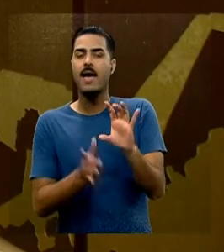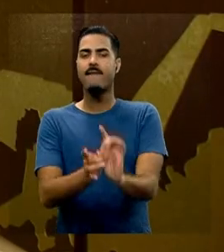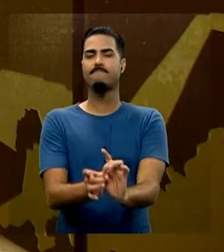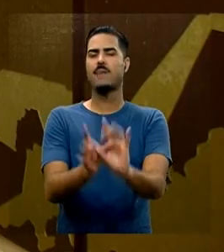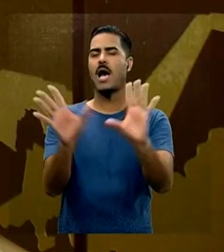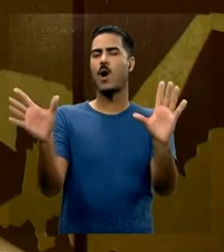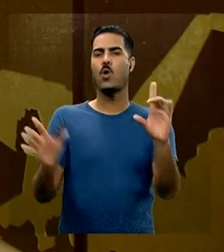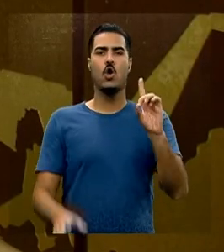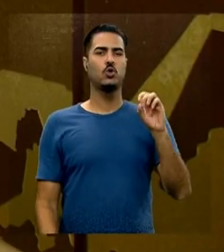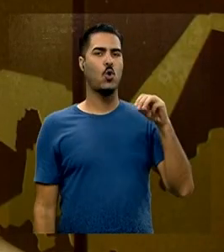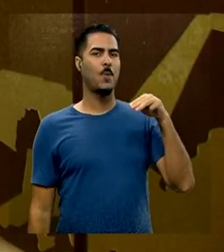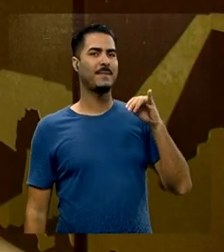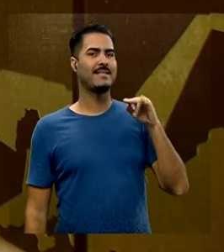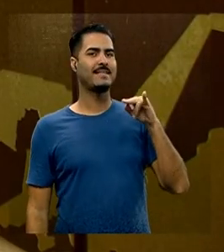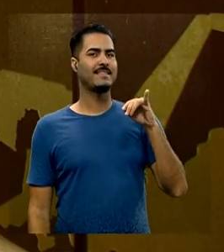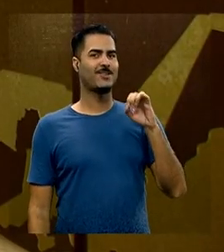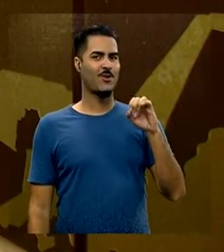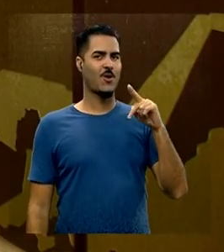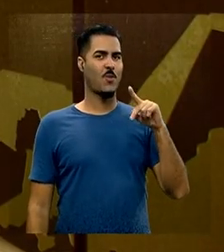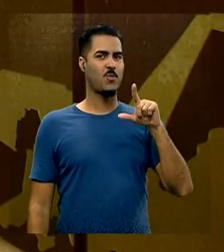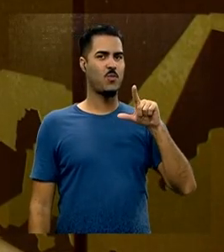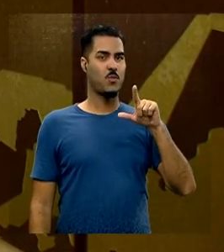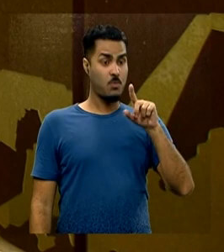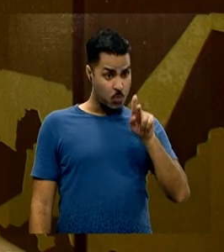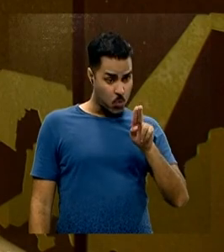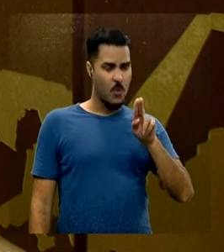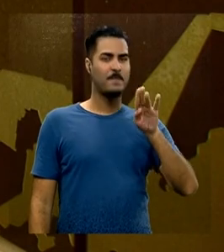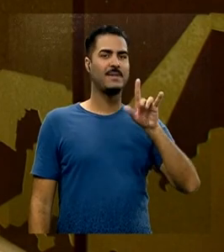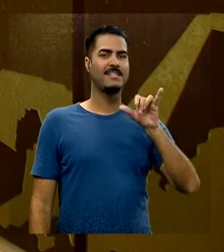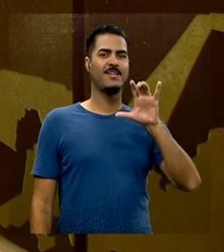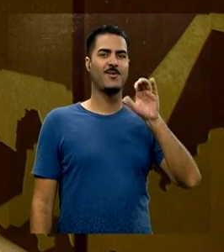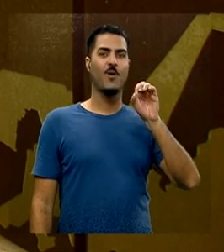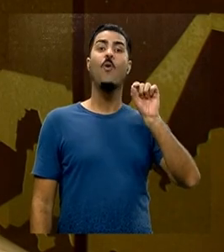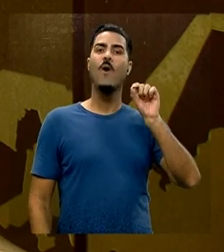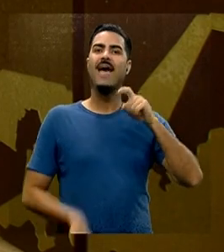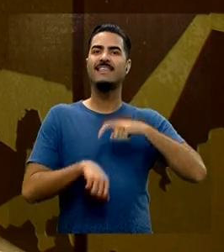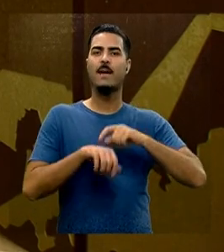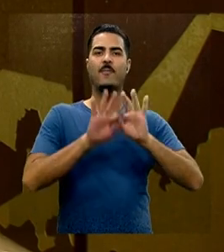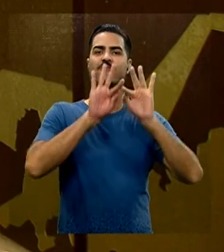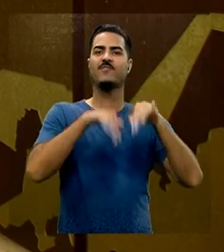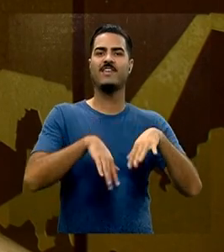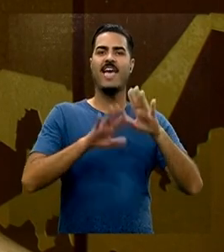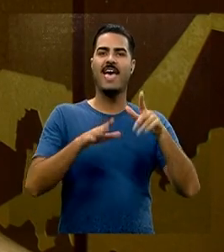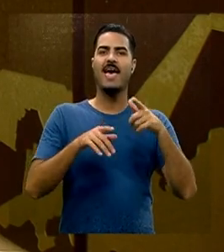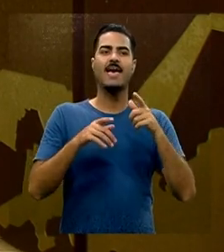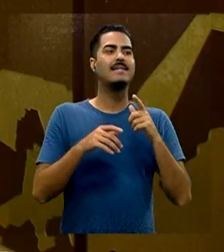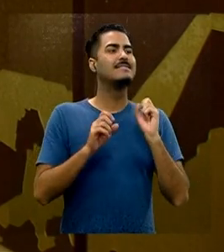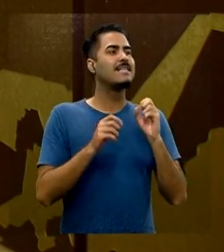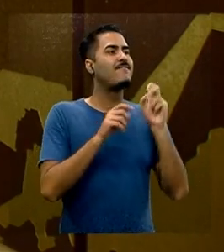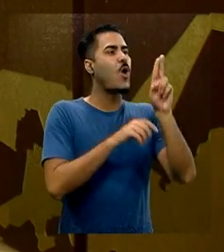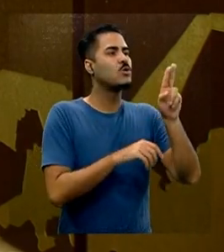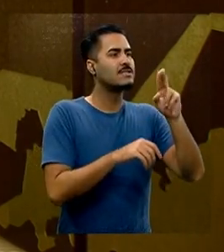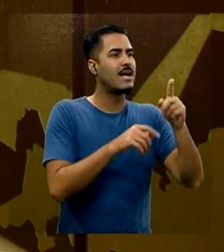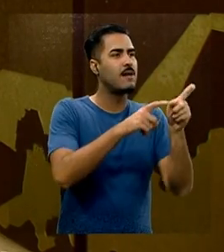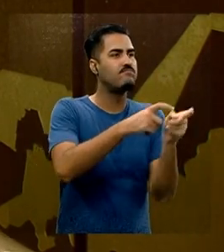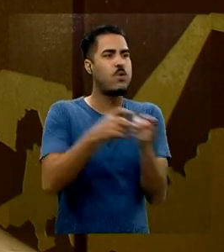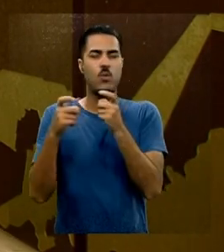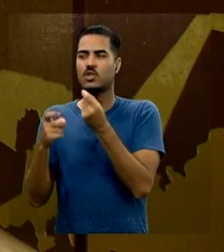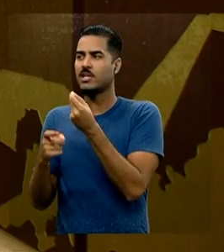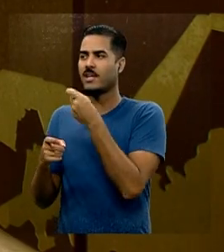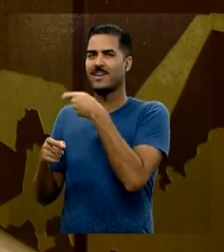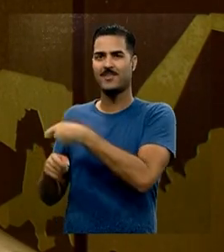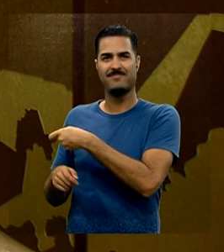isso. Ele é caracterizado pelo término do prazo de proteção estabelecido na lei autoral